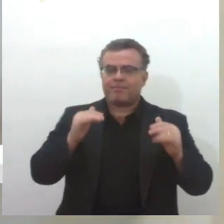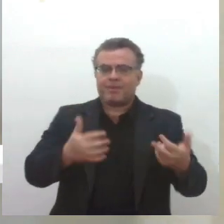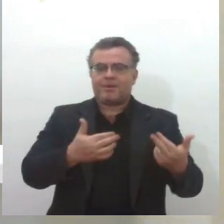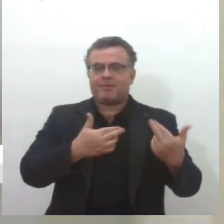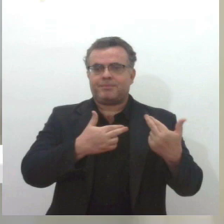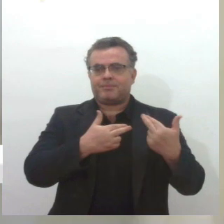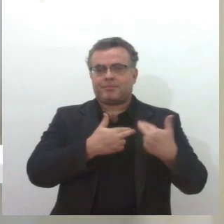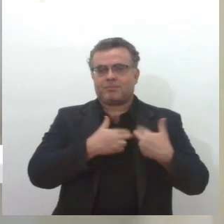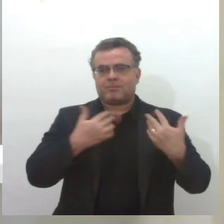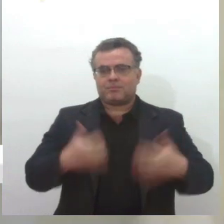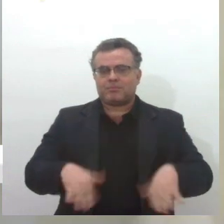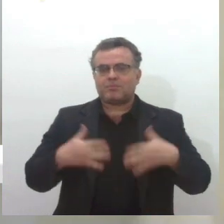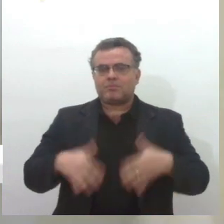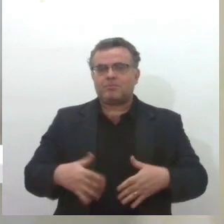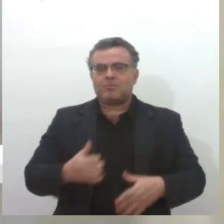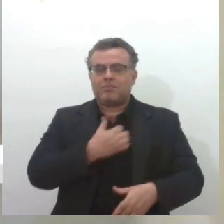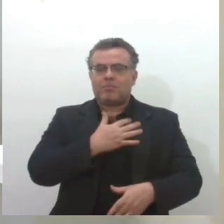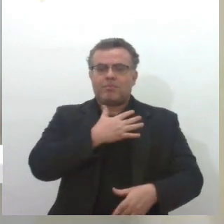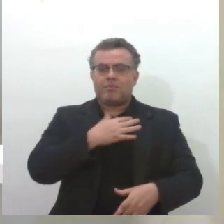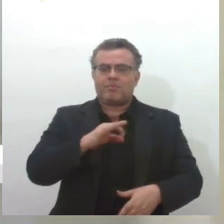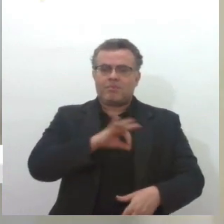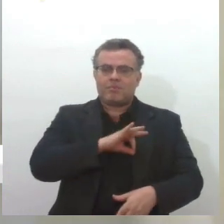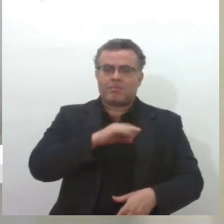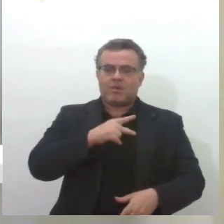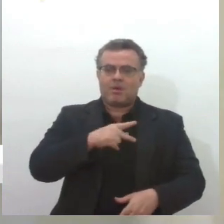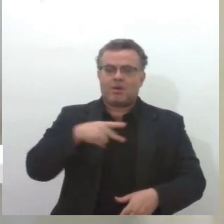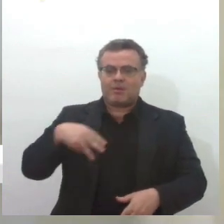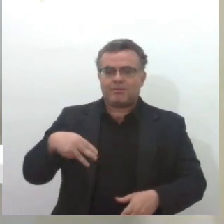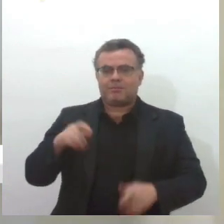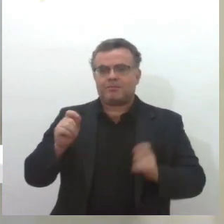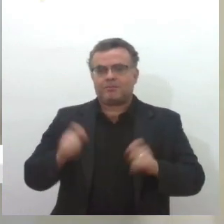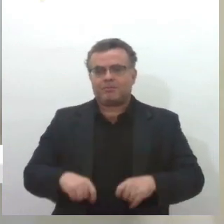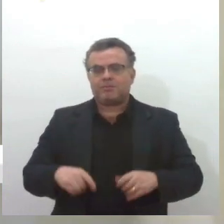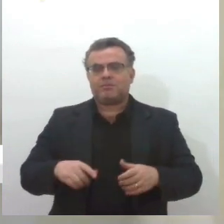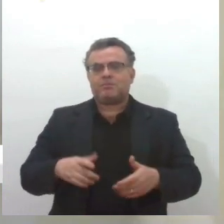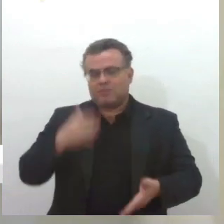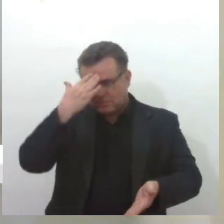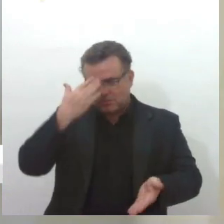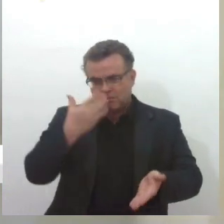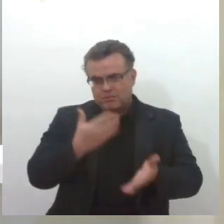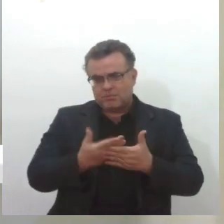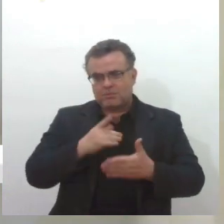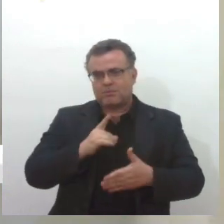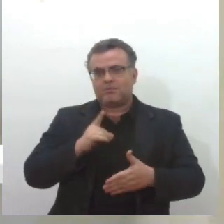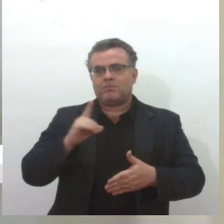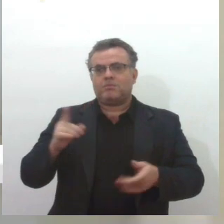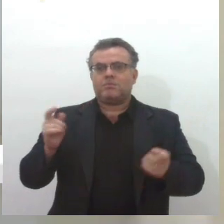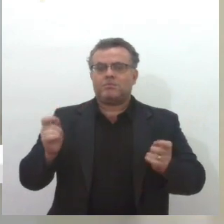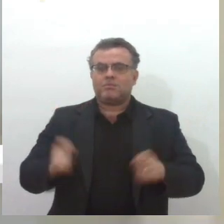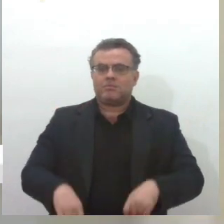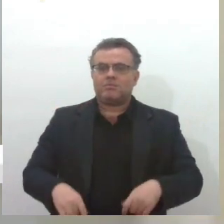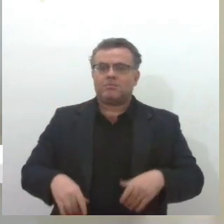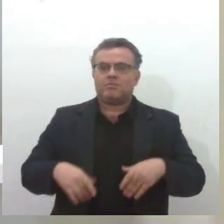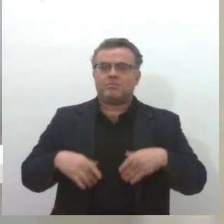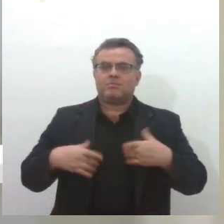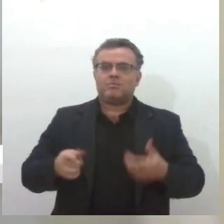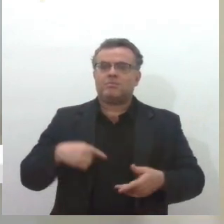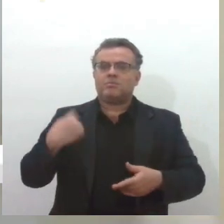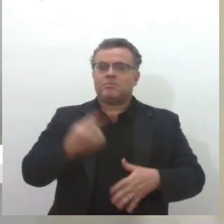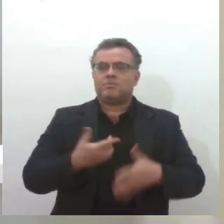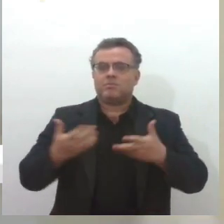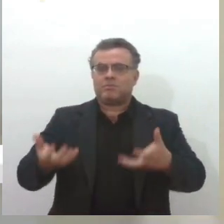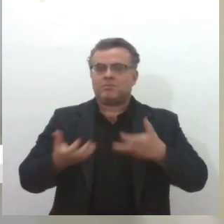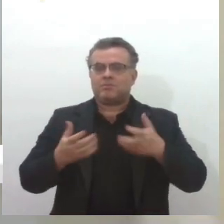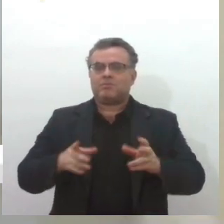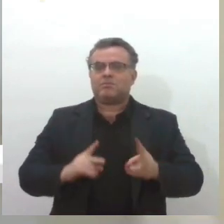de, de comandante geral na Polícia Militar, mas, com fé em Deus, esse dia vai chegar, não é uma coisa que a gente está querendo, vamos dizer assim,